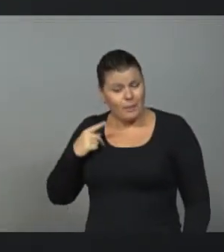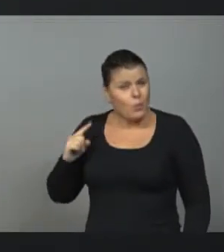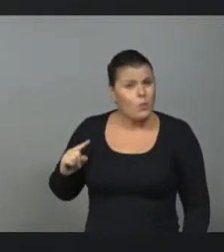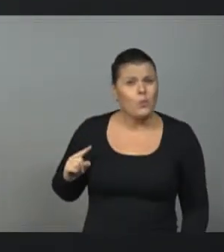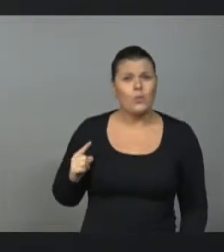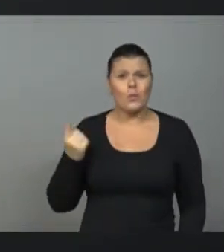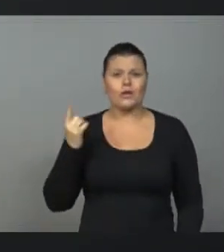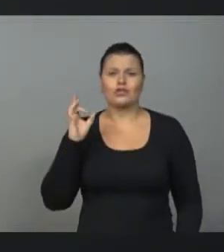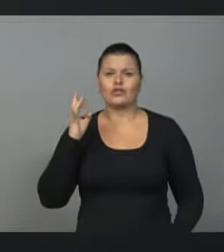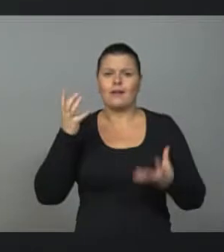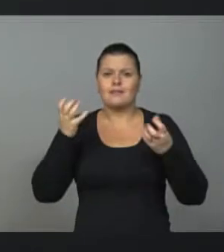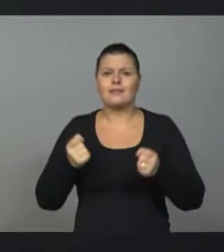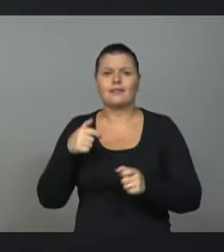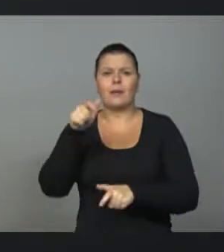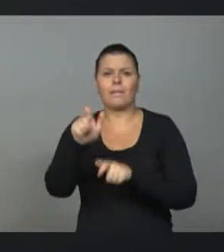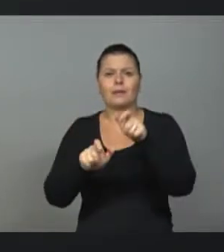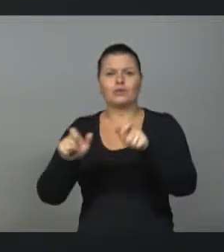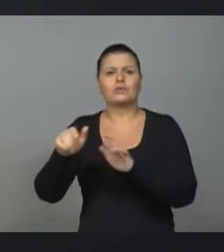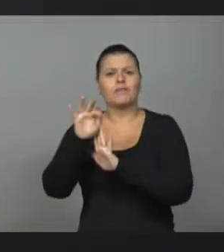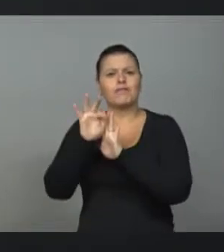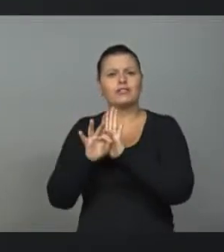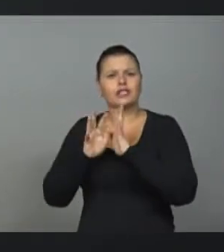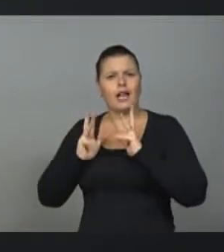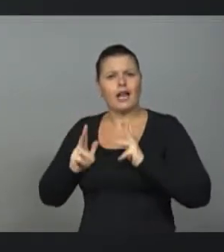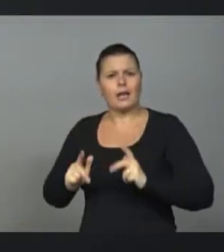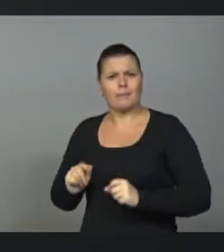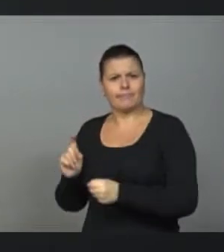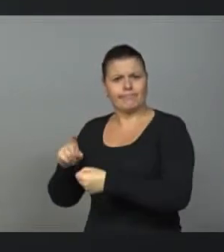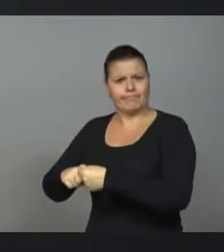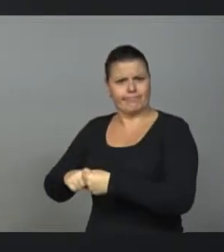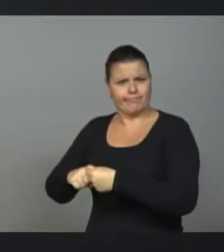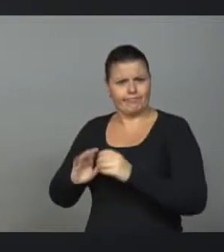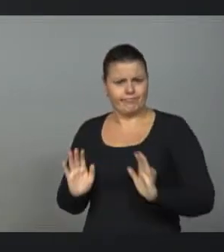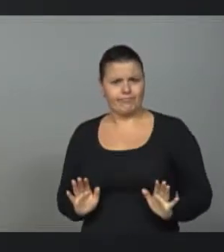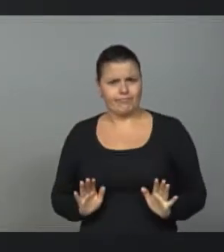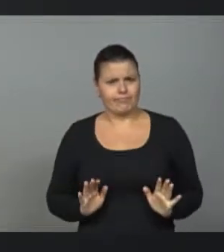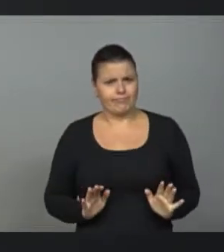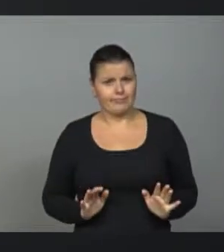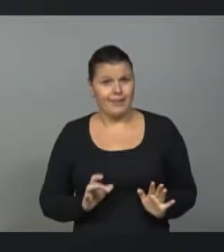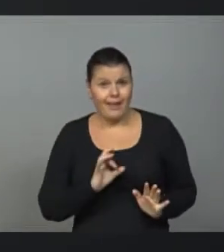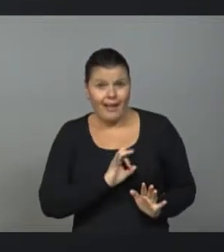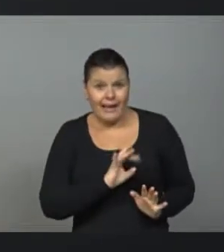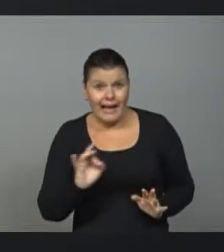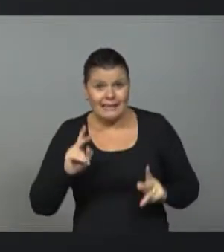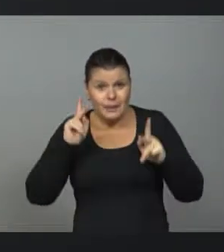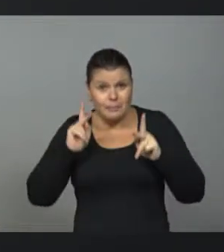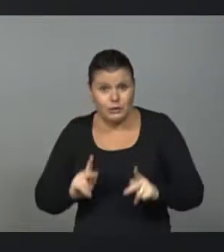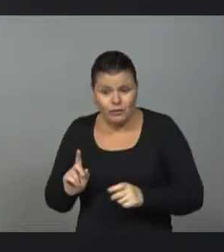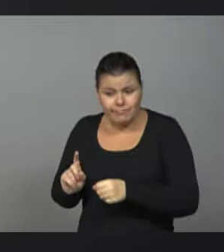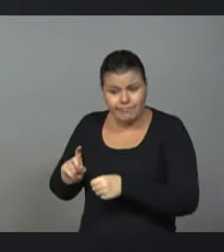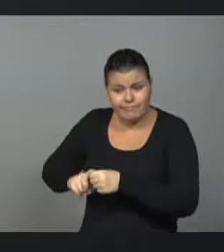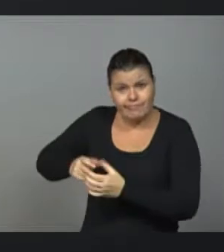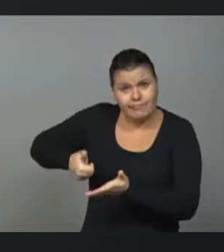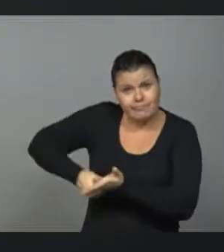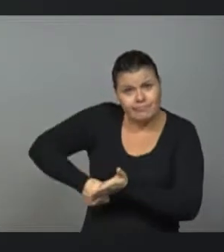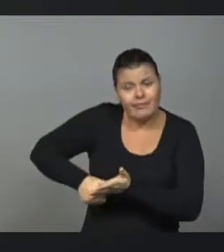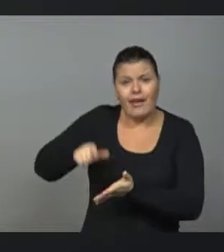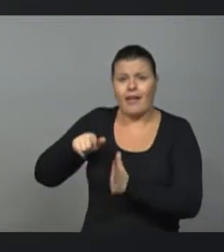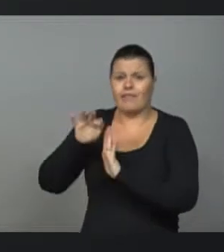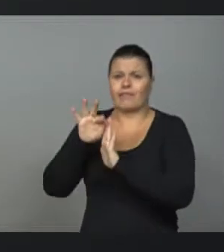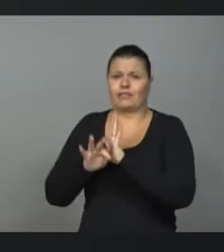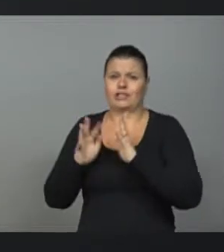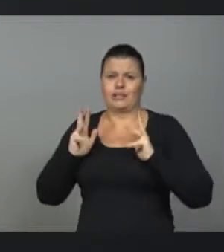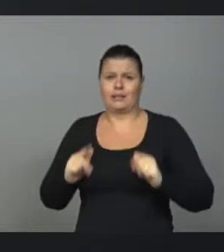só aceita ficha limpa para se filiar. Não é a condição para ser candidato. Cada filiado do Novo é ficha limpa. Portanto,